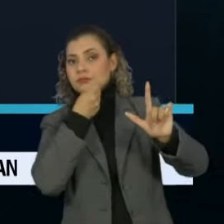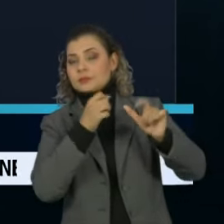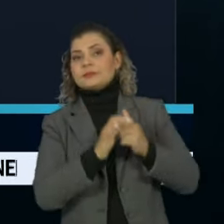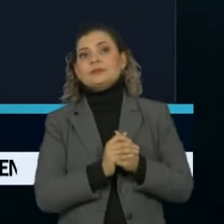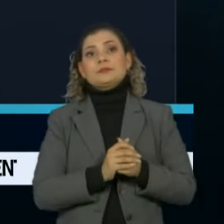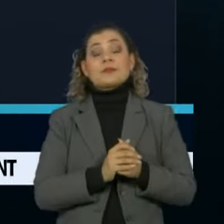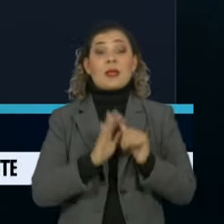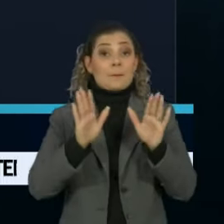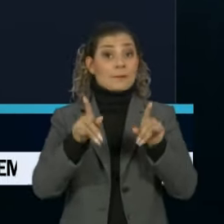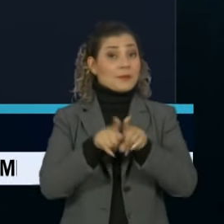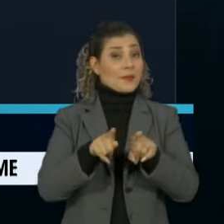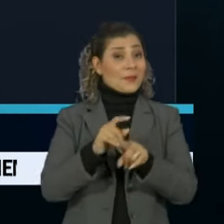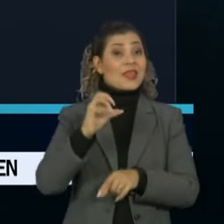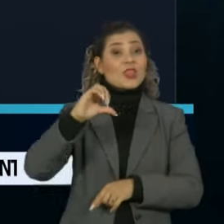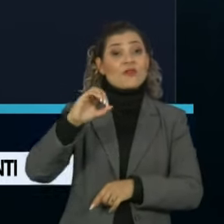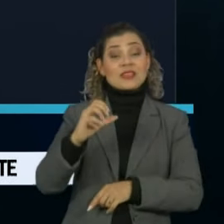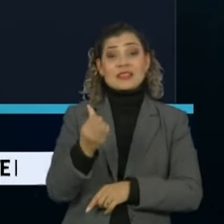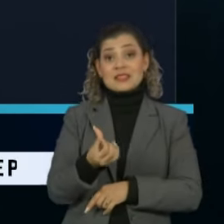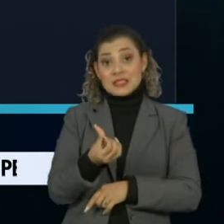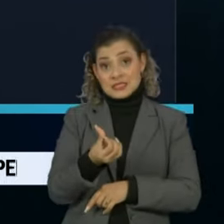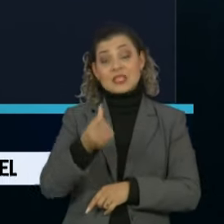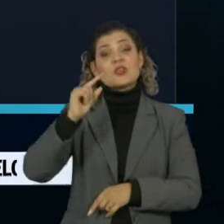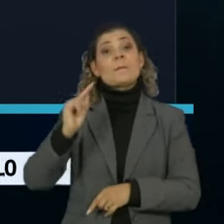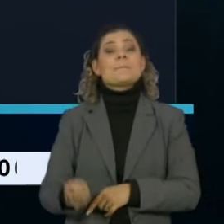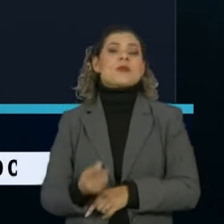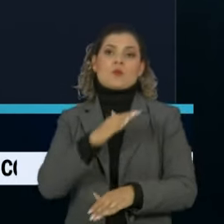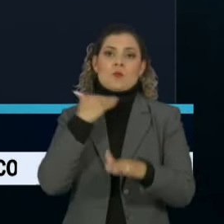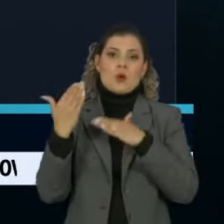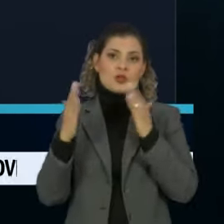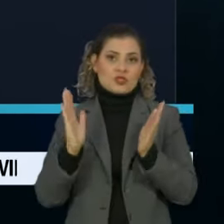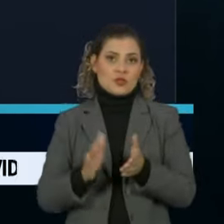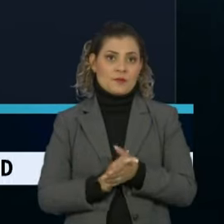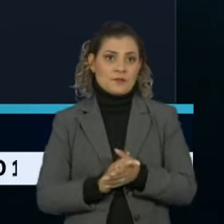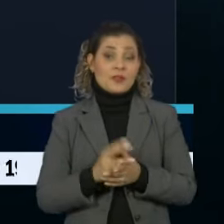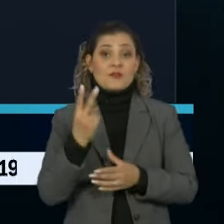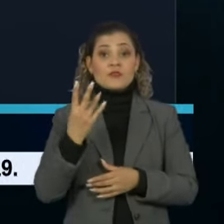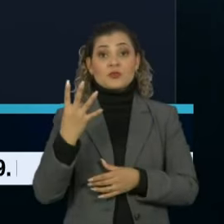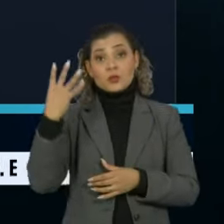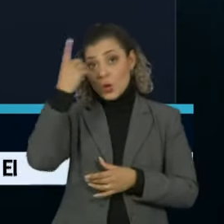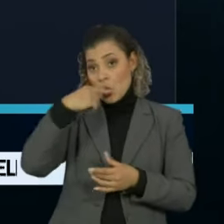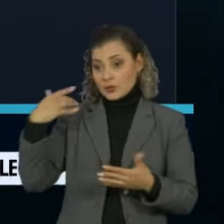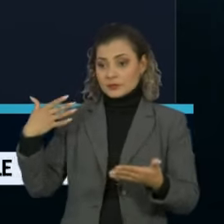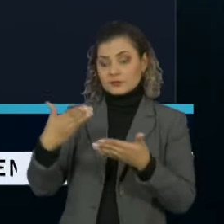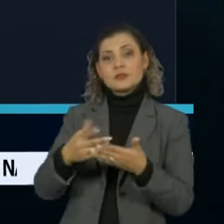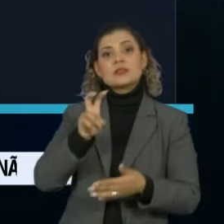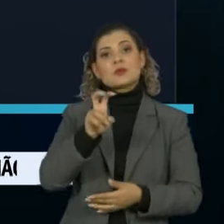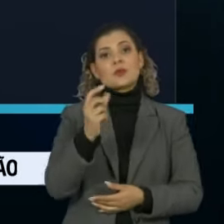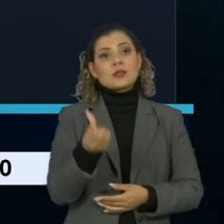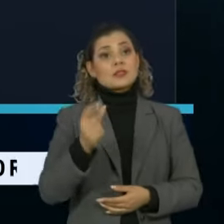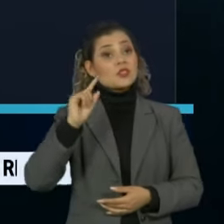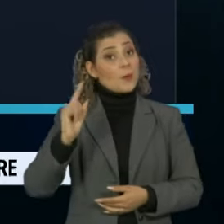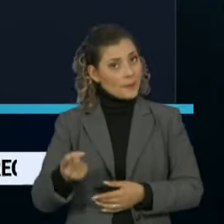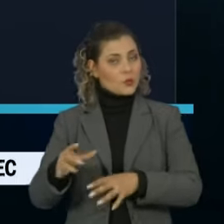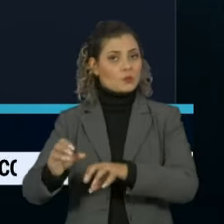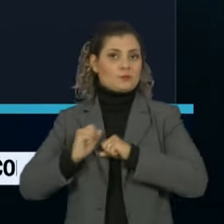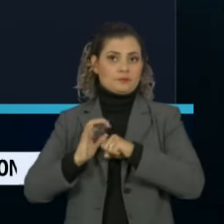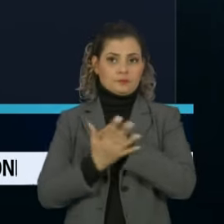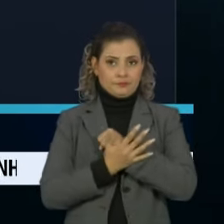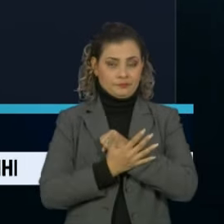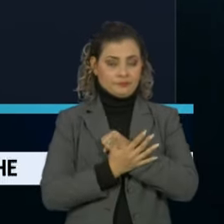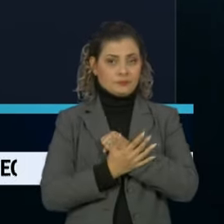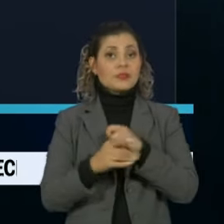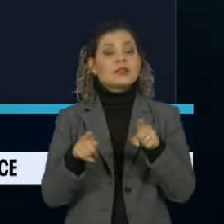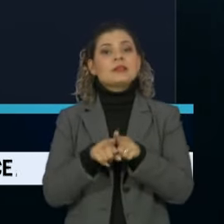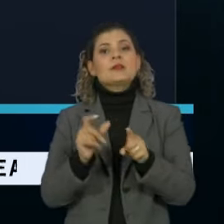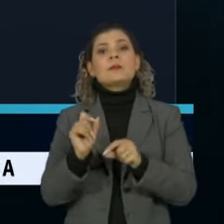imprensa, e mais de 96 mil óbitos. Nas últimas 24 horas, foram cerca de 56 mil novos